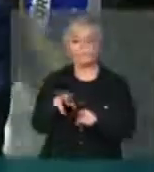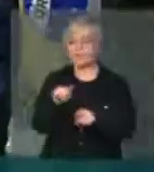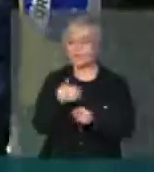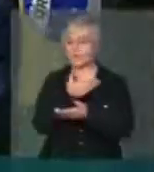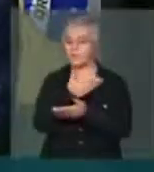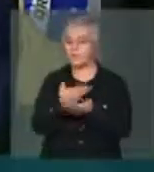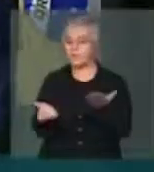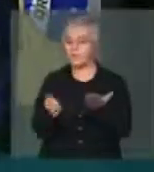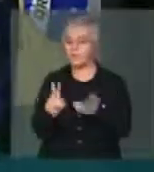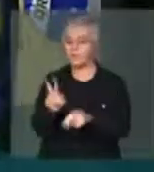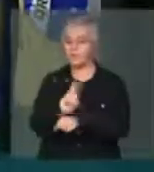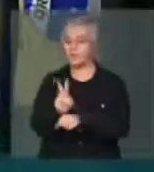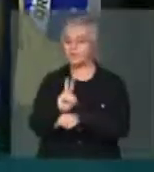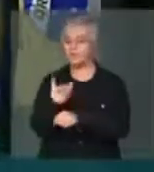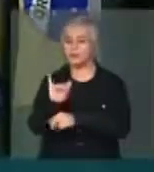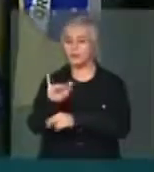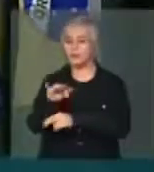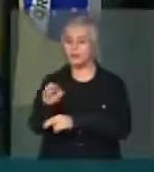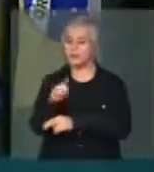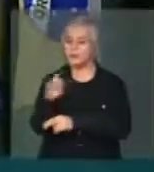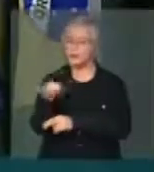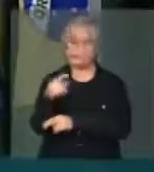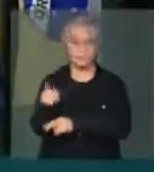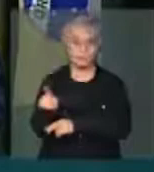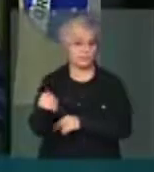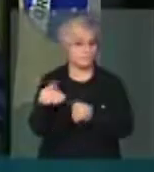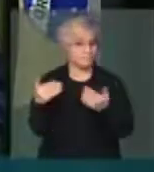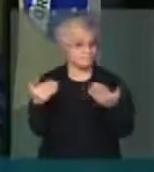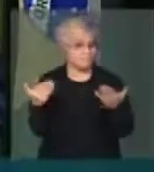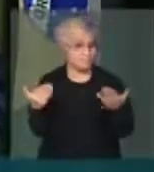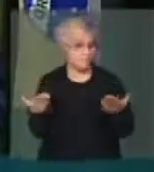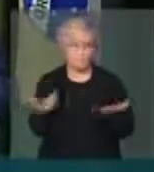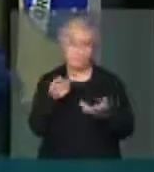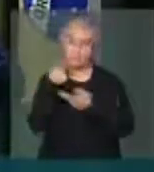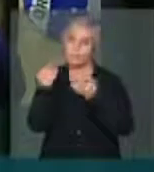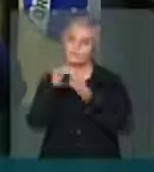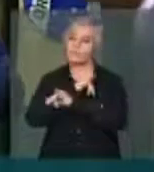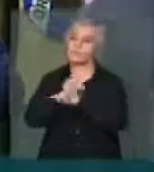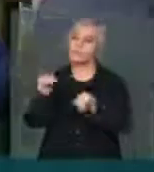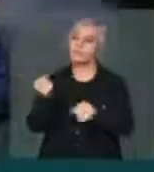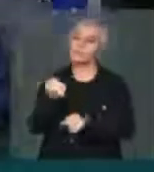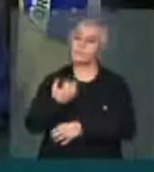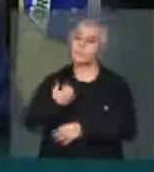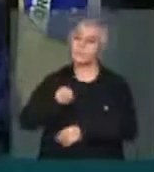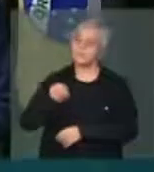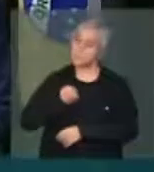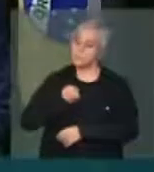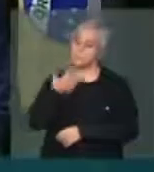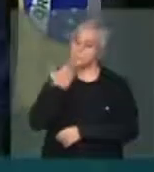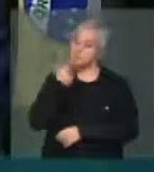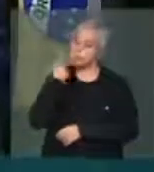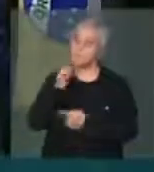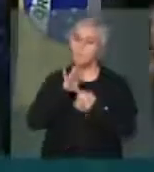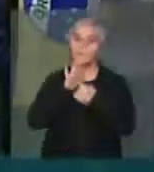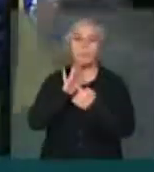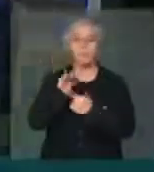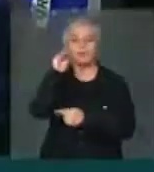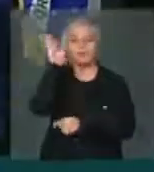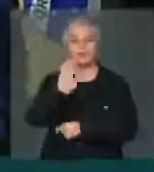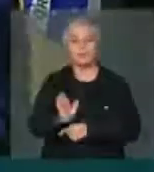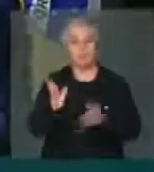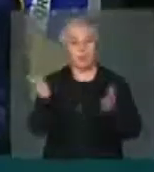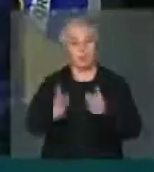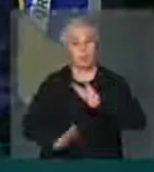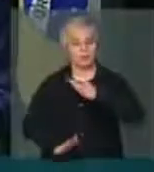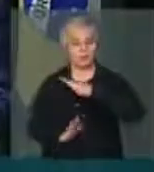controle inflacionário. E aí por falar nisso trazer os números que chegam e mostram que o Brasil chega no